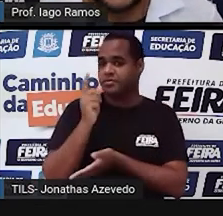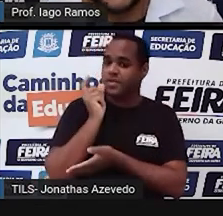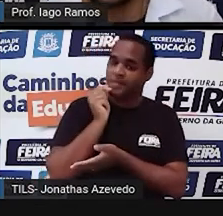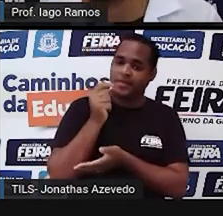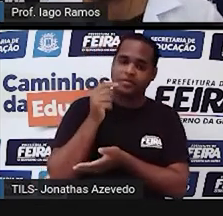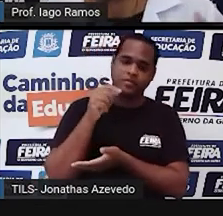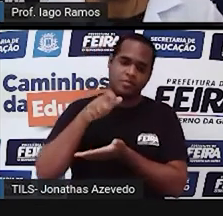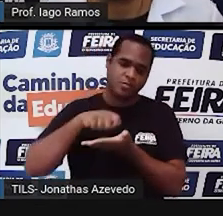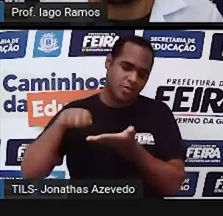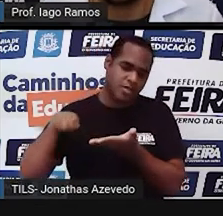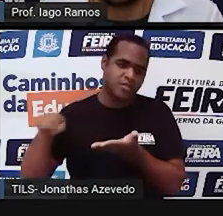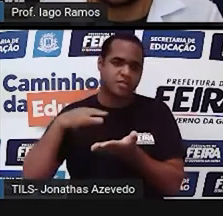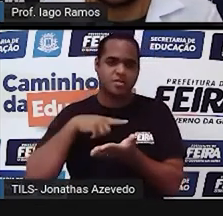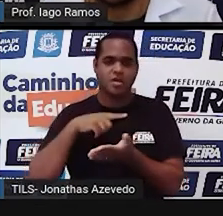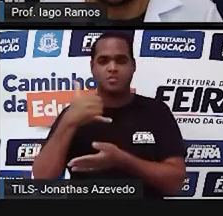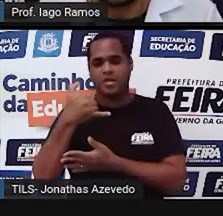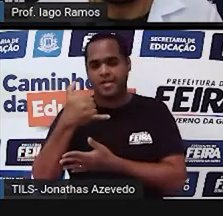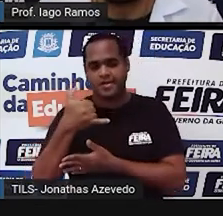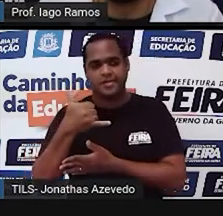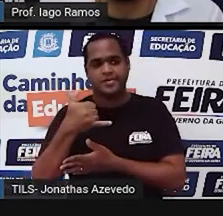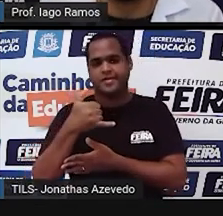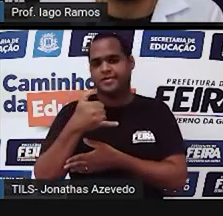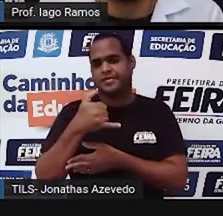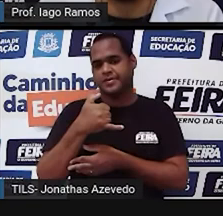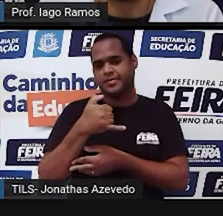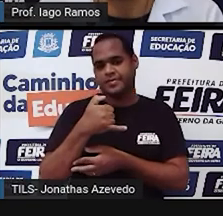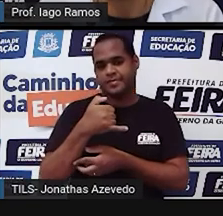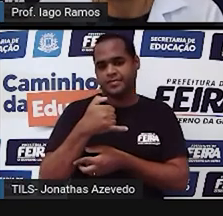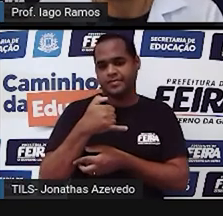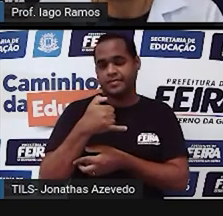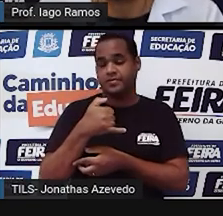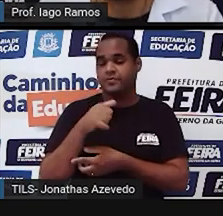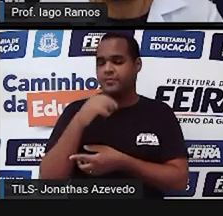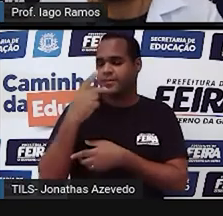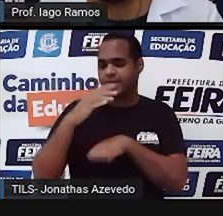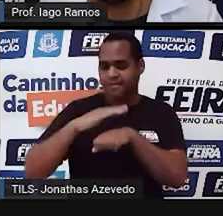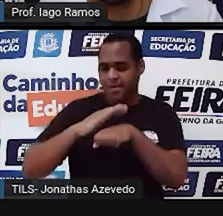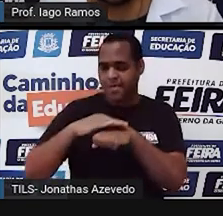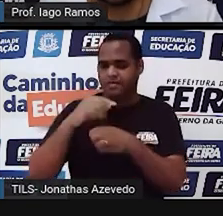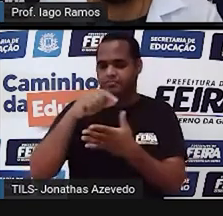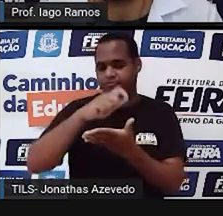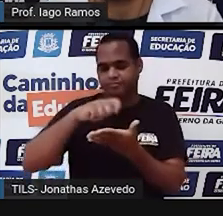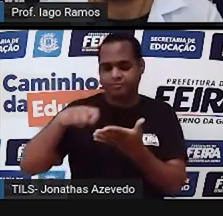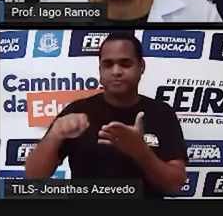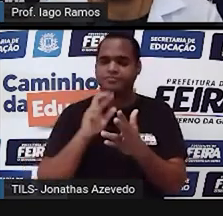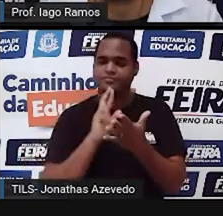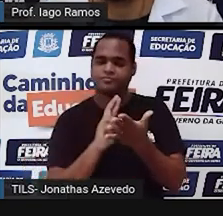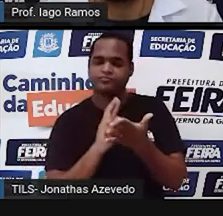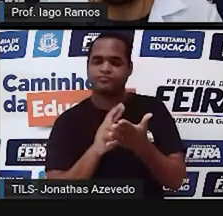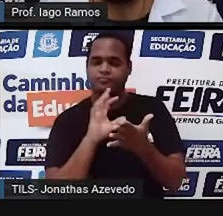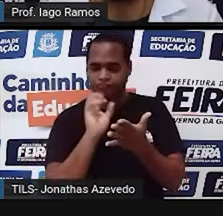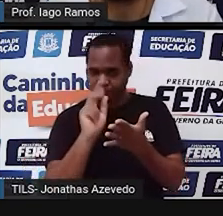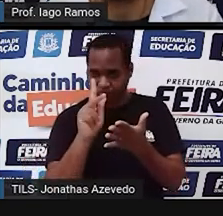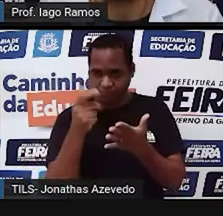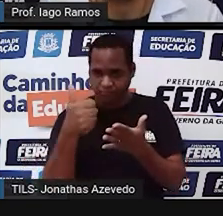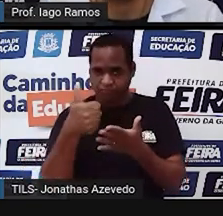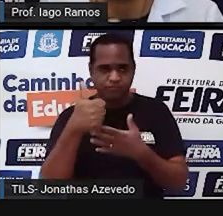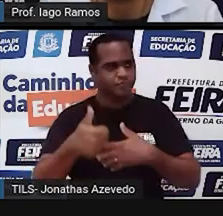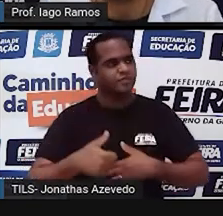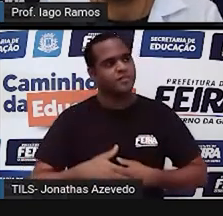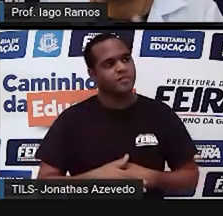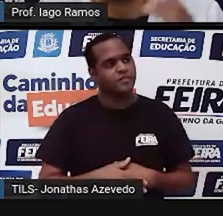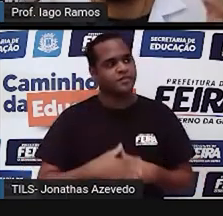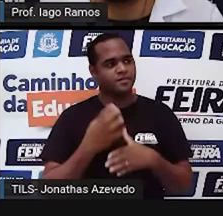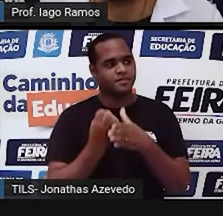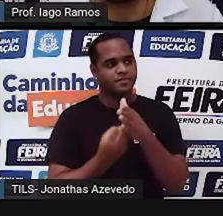uma borracha ou uma caneta, onde você vai anotar as suas respostas. Tá bom? Então, vai